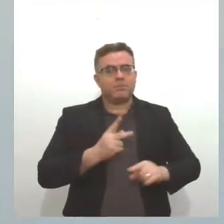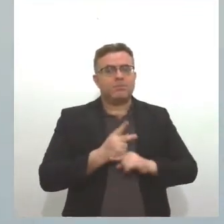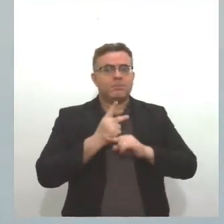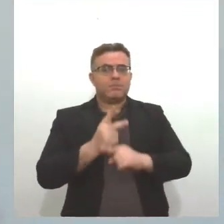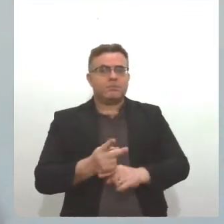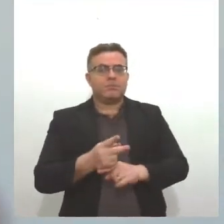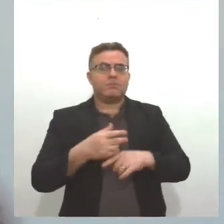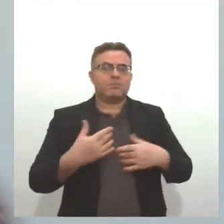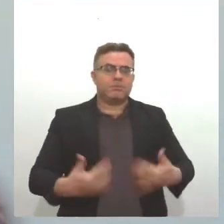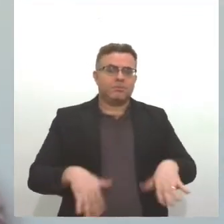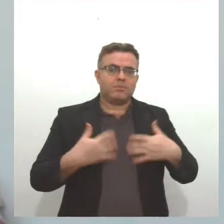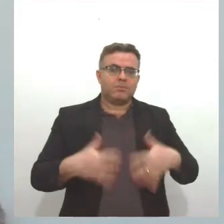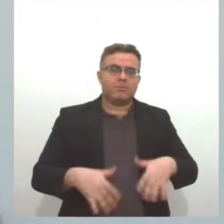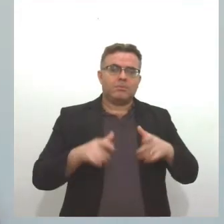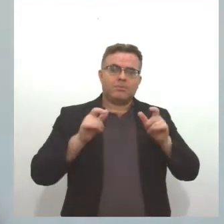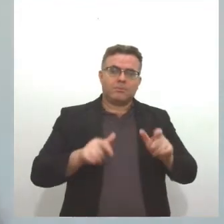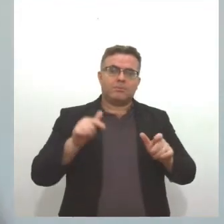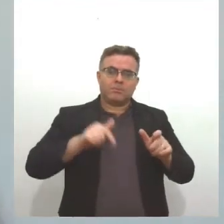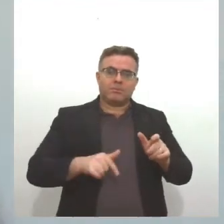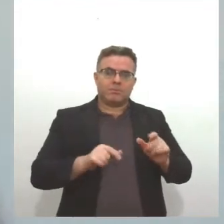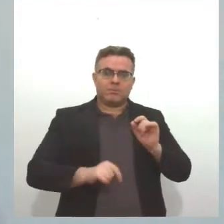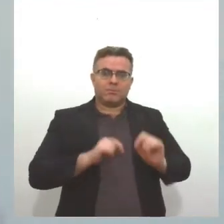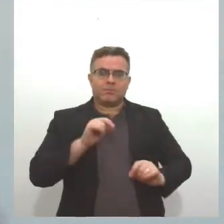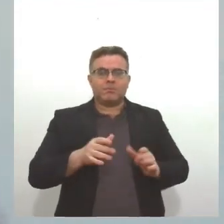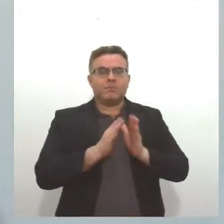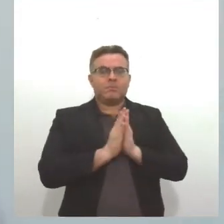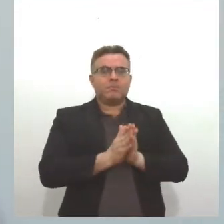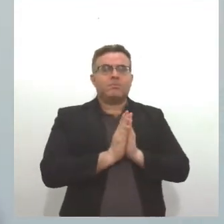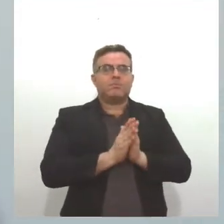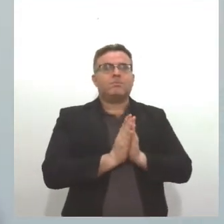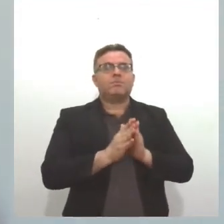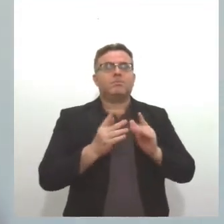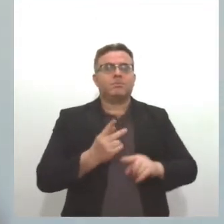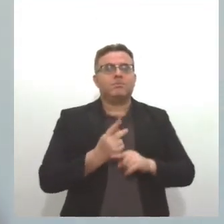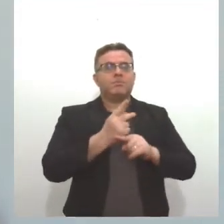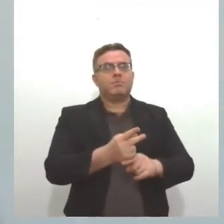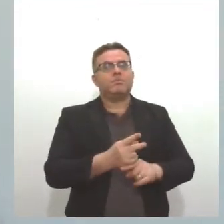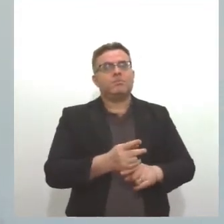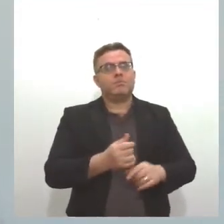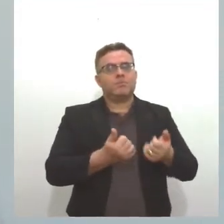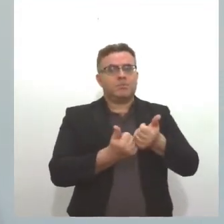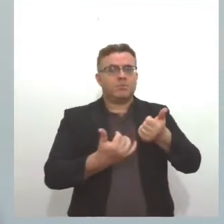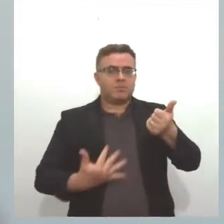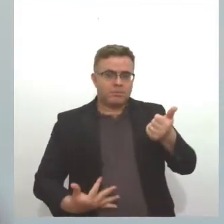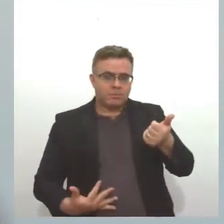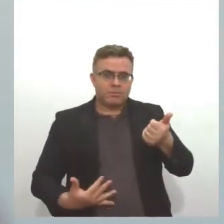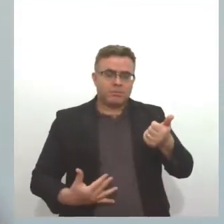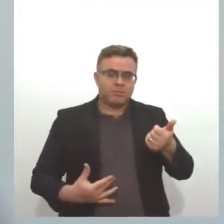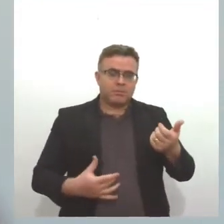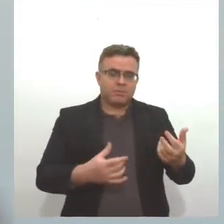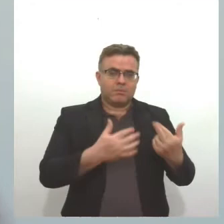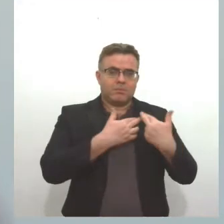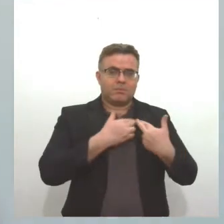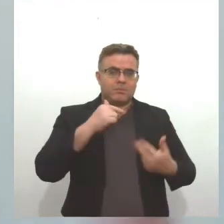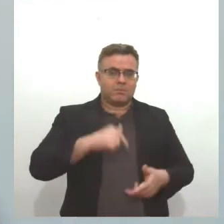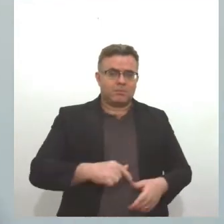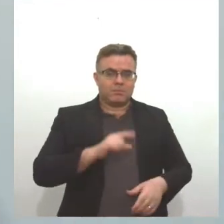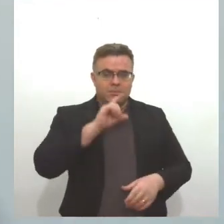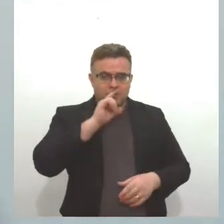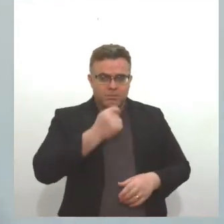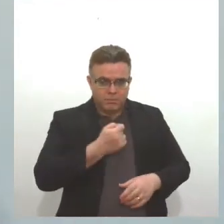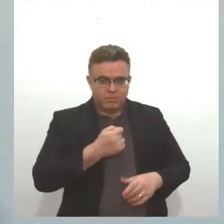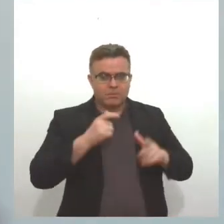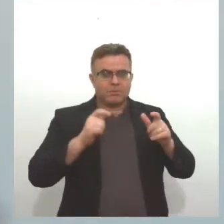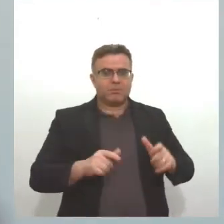O Corpo de Bombeiros aqui, na pessoa da ASCOM, faz esse apego. Procure a nossa diretoria de atividades técnicas aqui em Aracaju, ou na sua